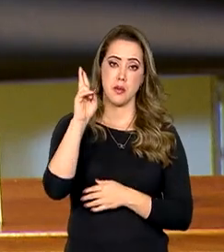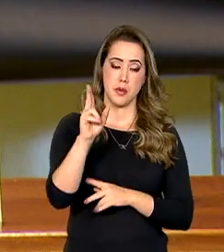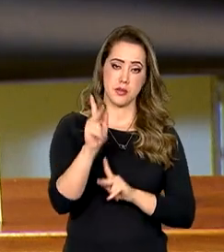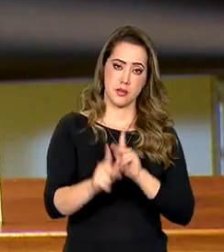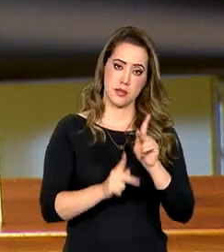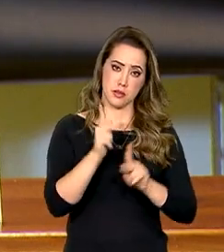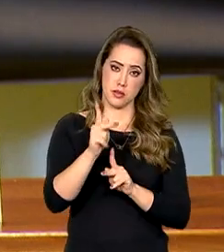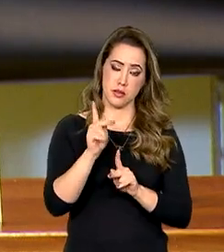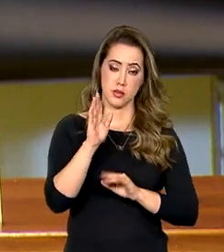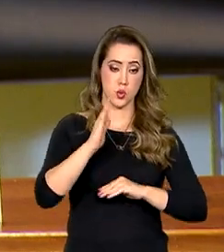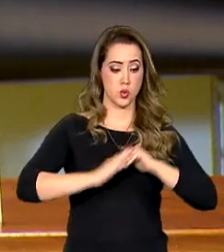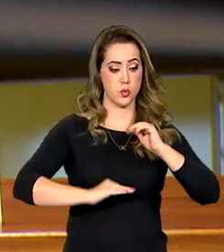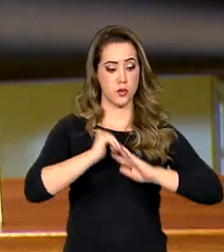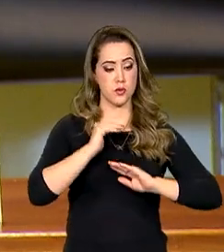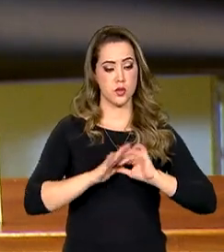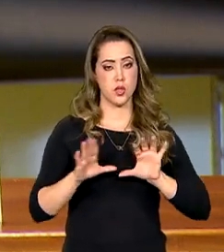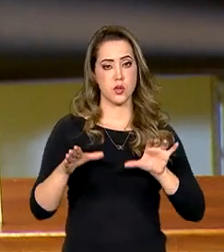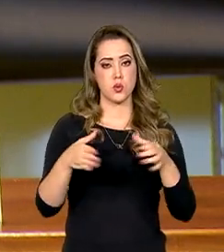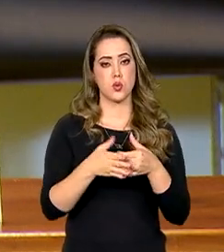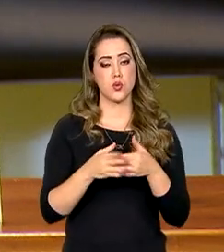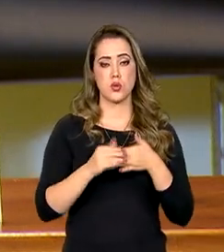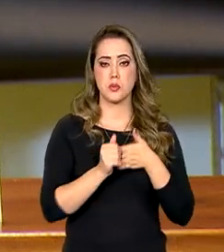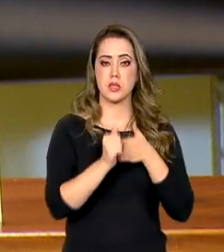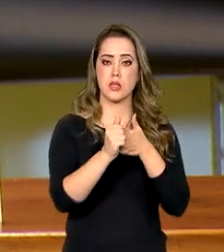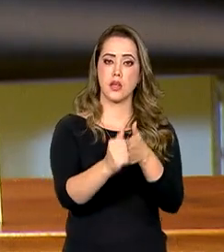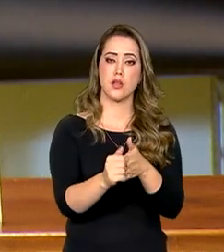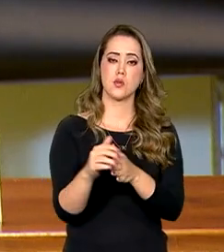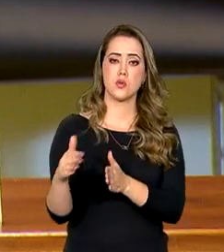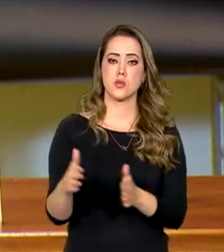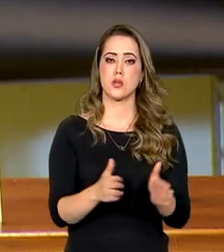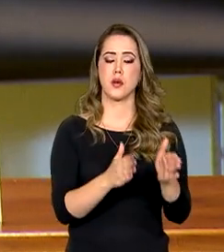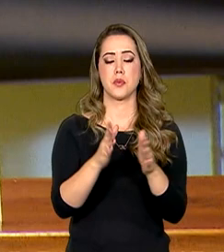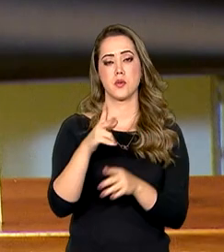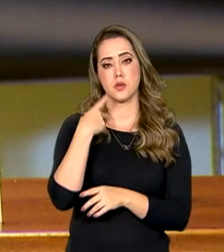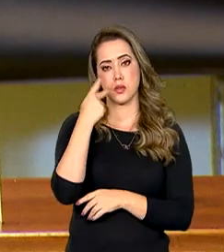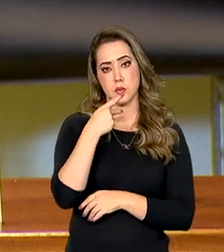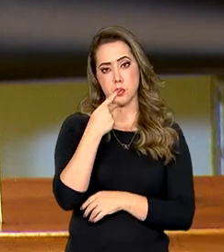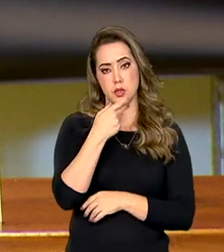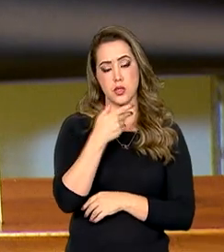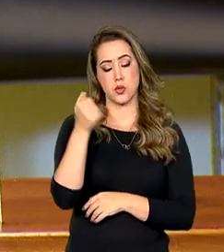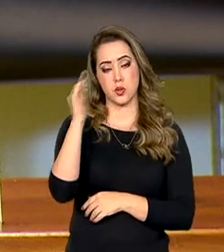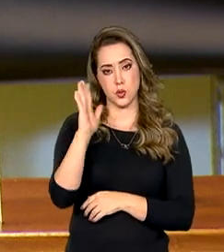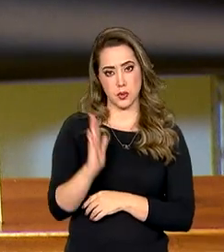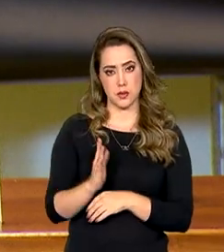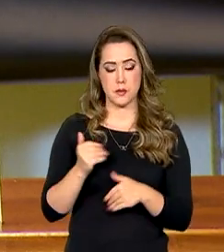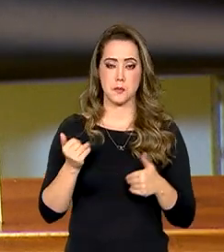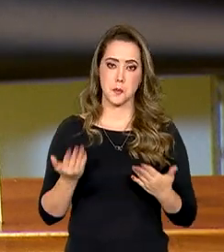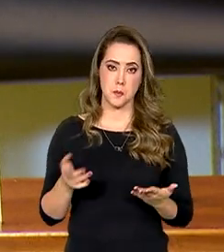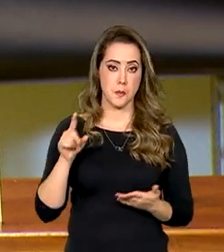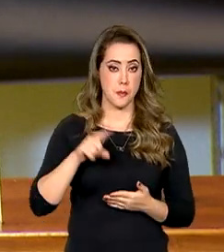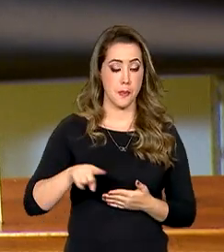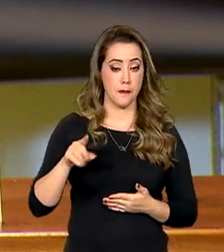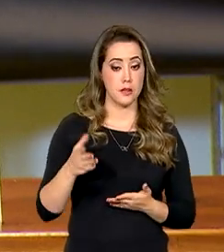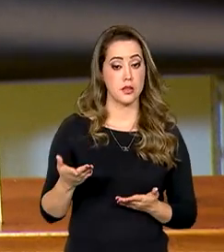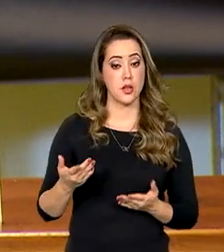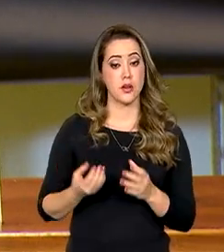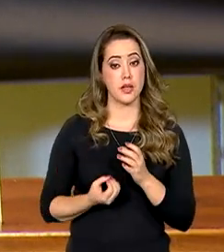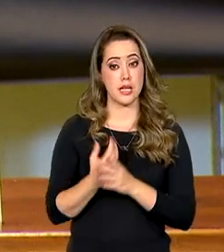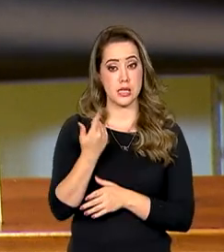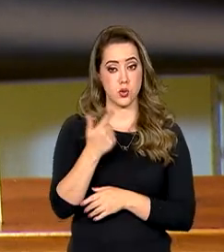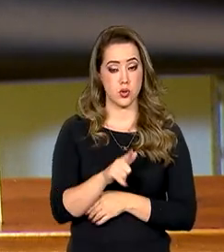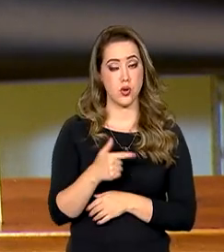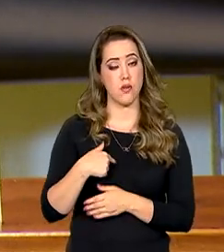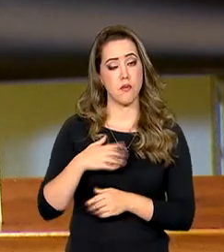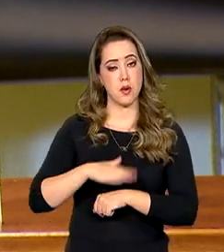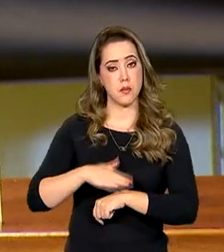especialistas do setor, conduzindo os caminhos da política pública. Então, nesse recomeço, é hora de